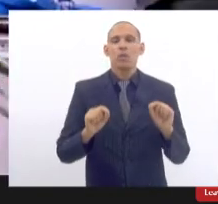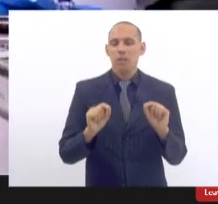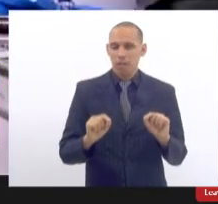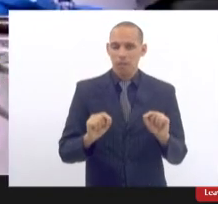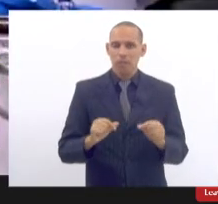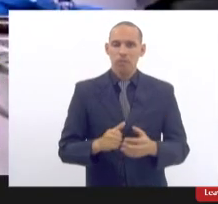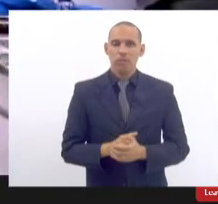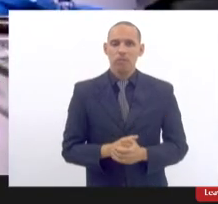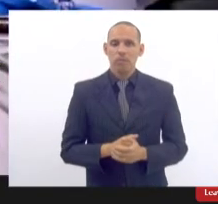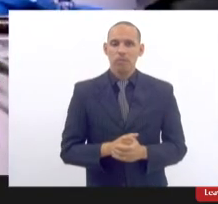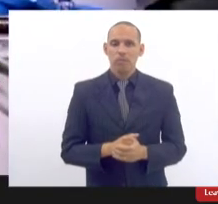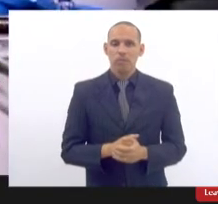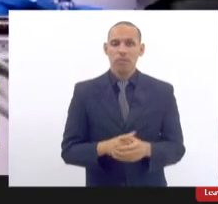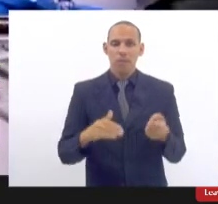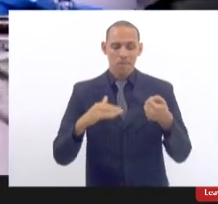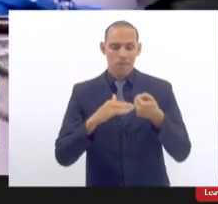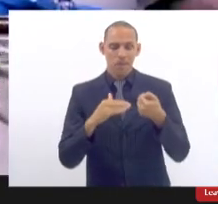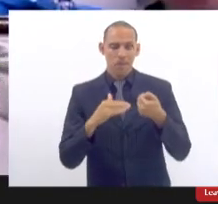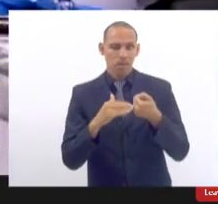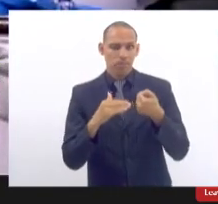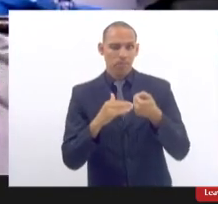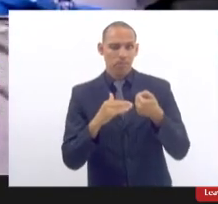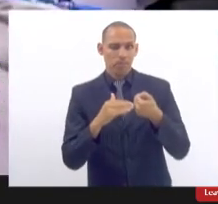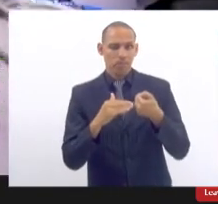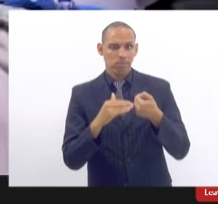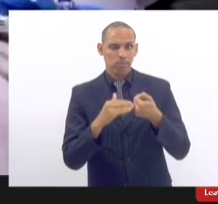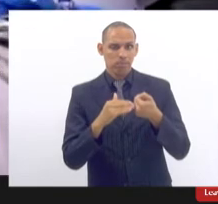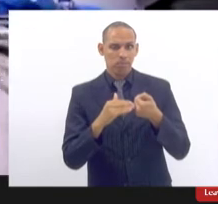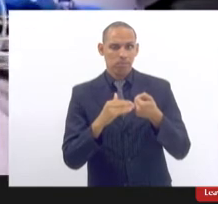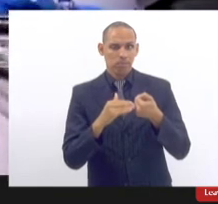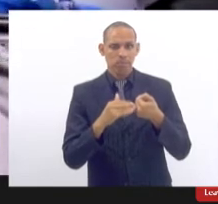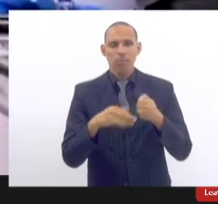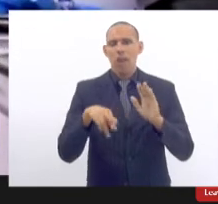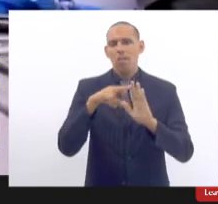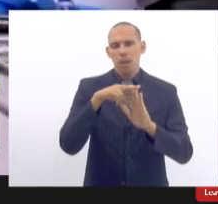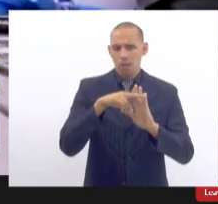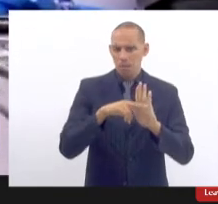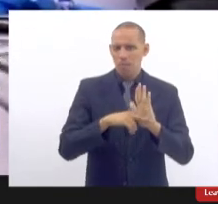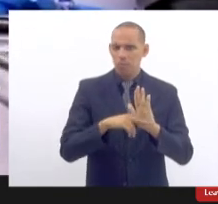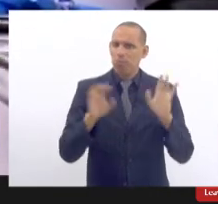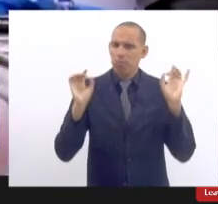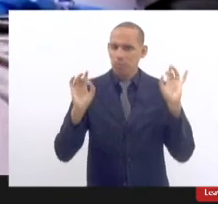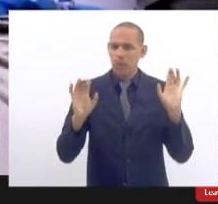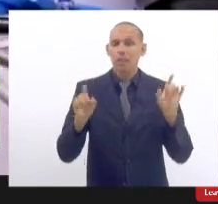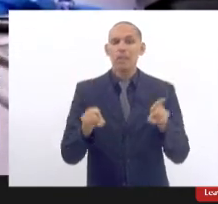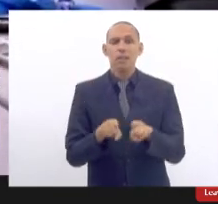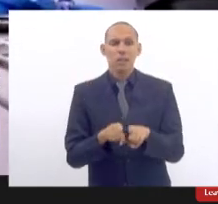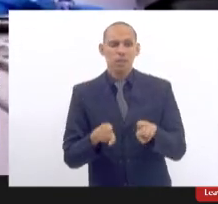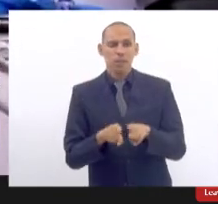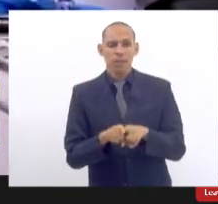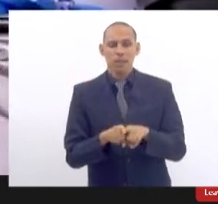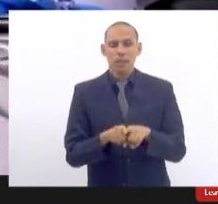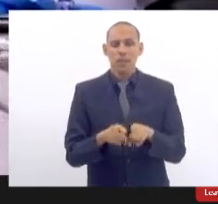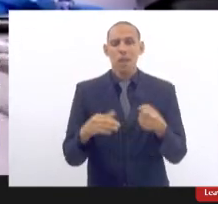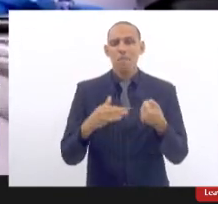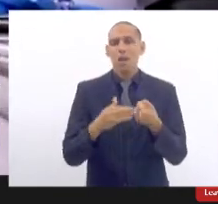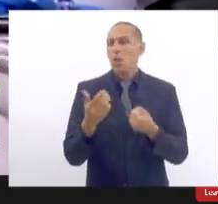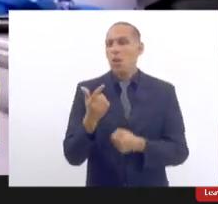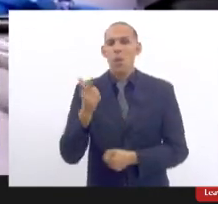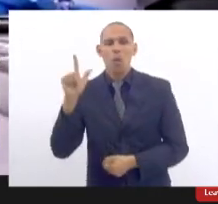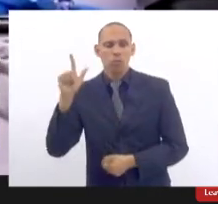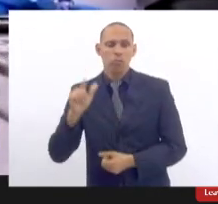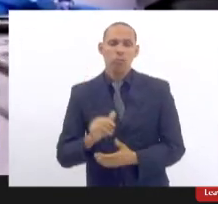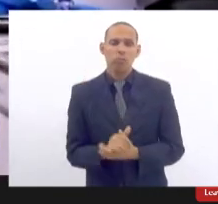tanto do banco de dados da regulação especificamente quanto outros bancos de dados